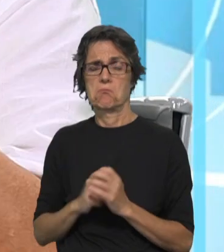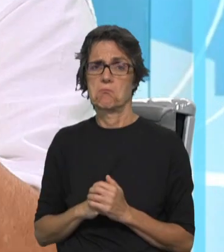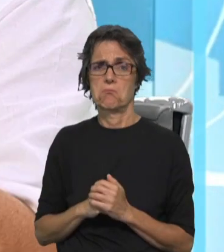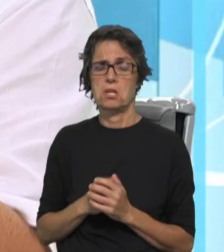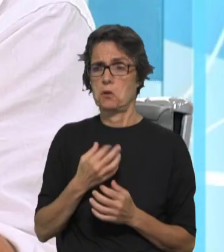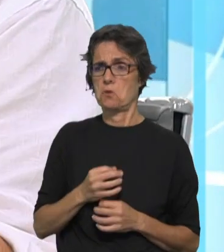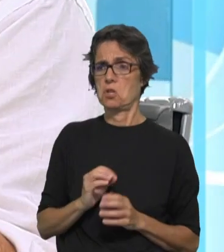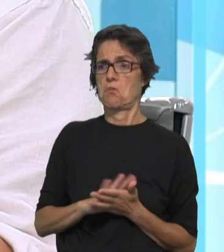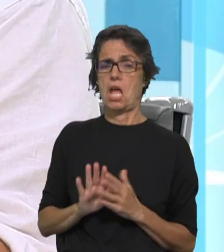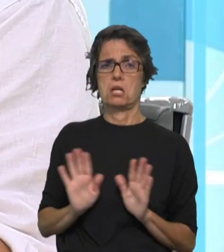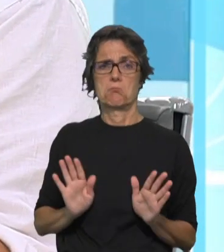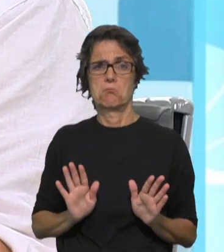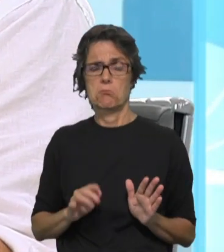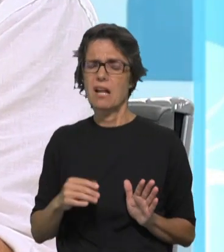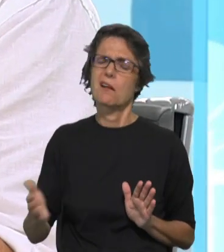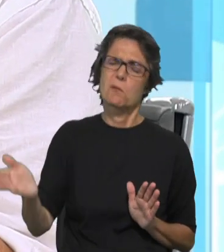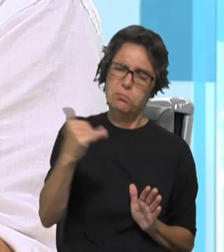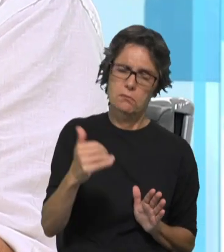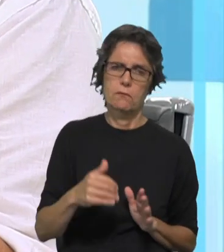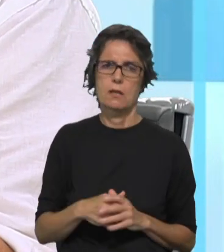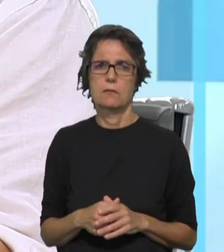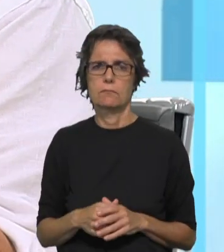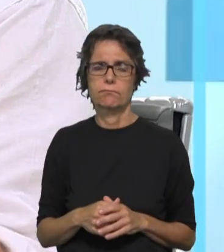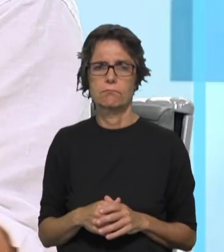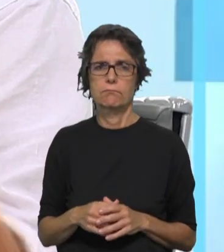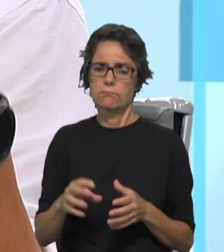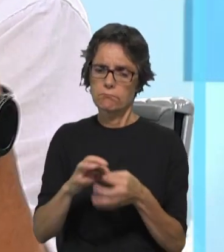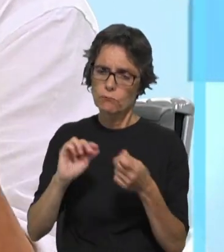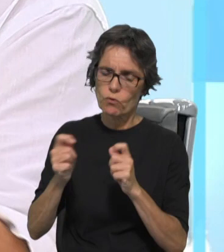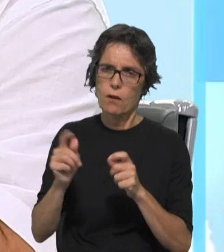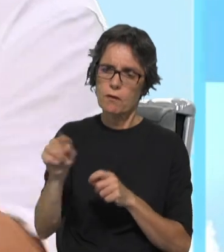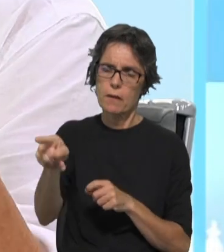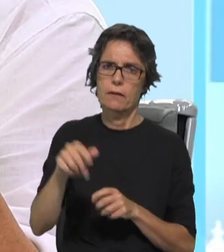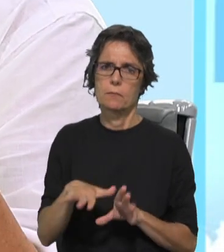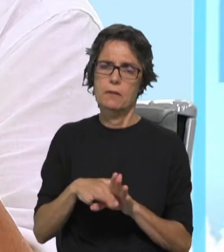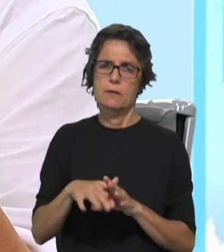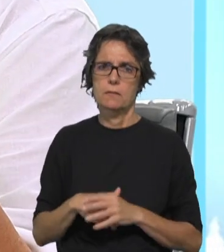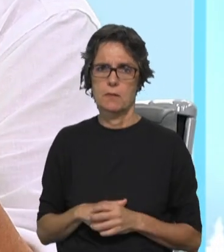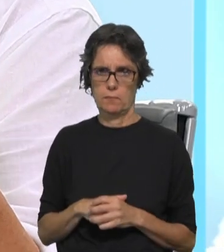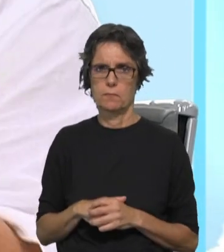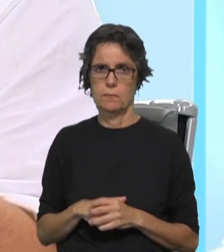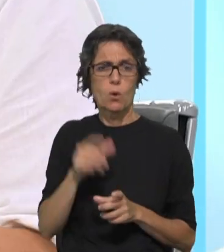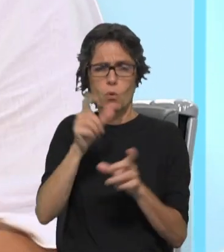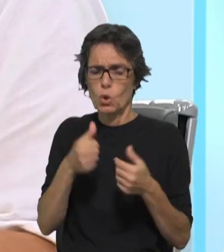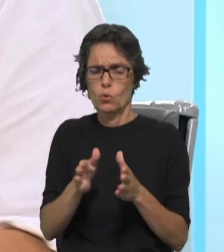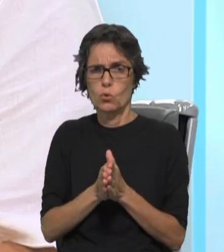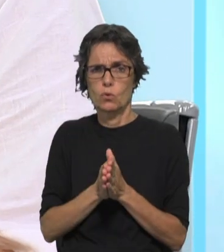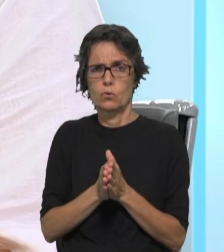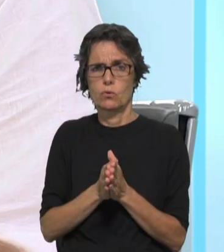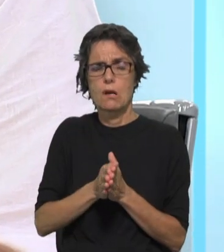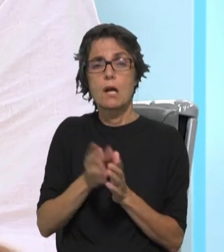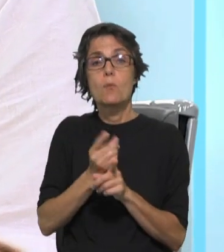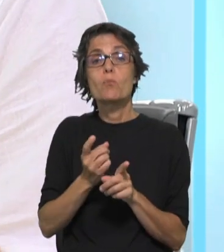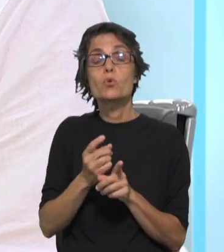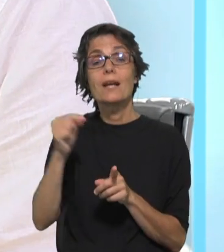-crentes, embora esta categoria precisasse de ser muito bem explicitada. Mas é um diálogo que tem que ser com toda a humanidade, porque é toda a humanidade que